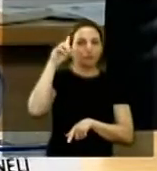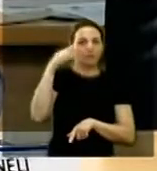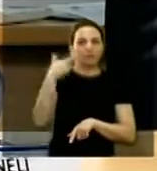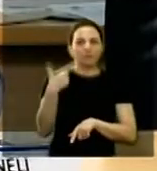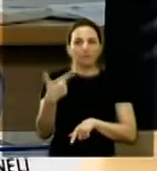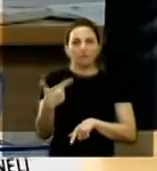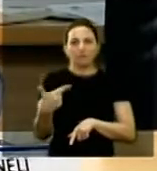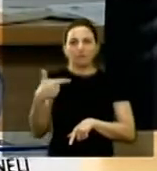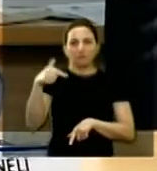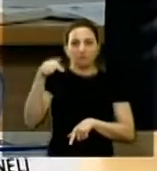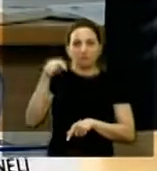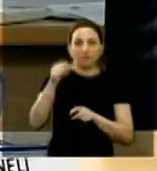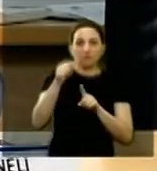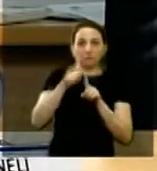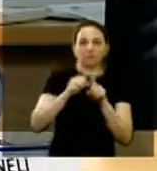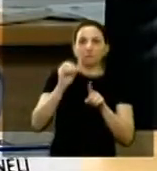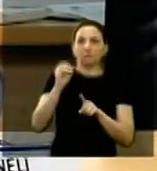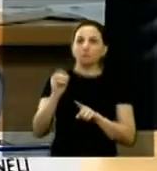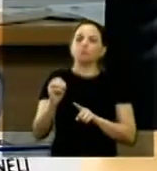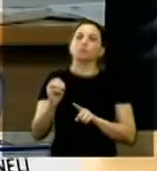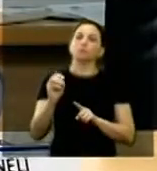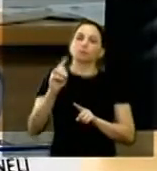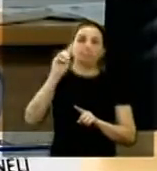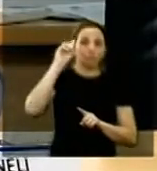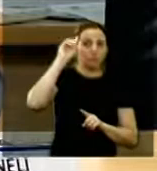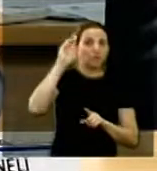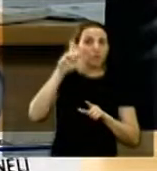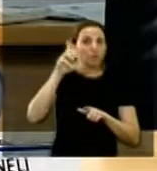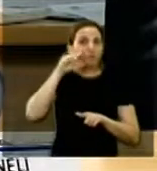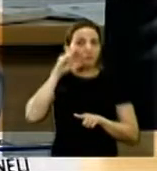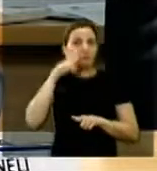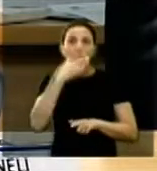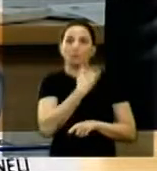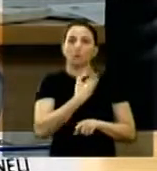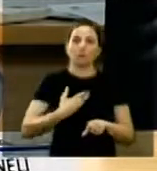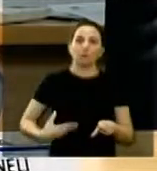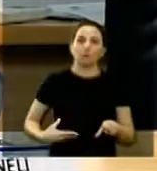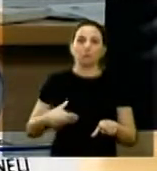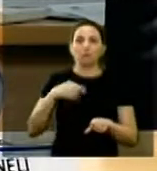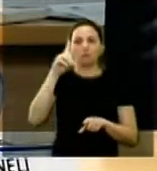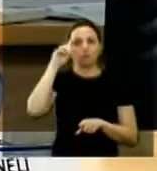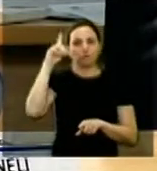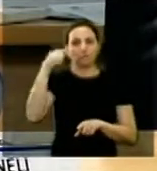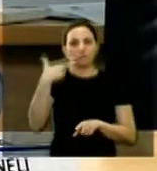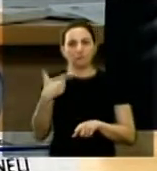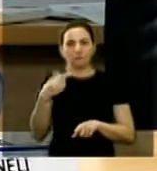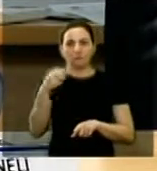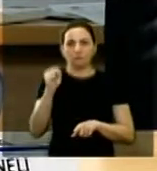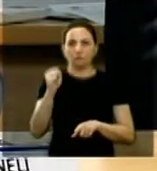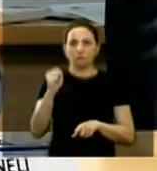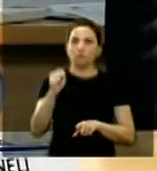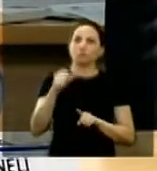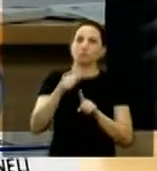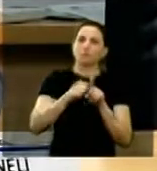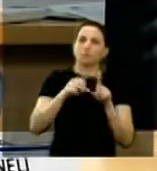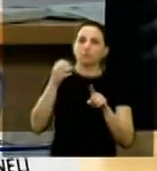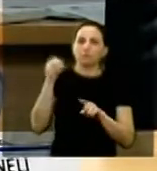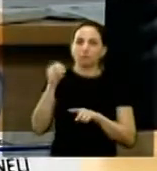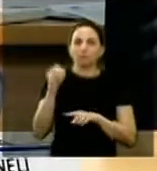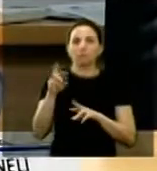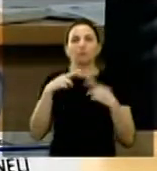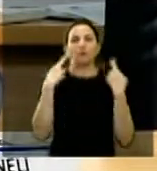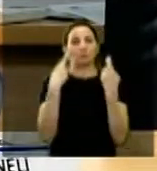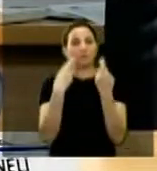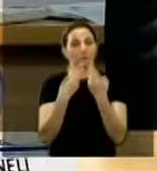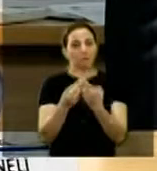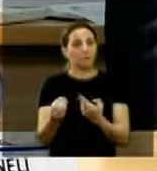público comemorado no dia 28 de outubro requeiro à mesa satisfeita as formalidades regimentais que a audiência pública